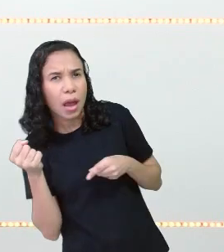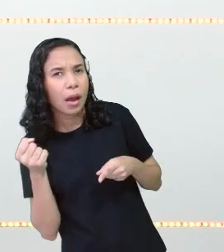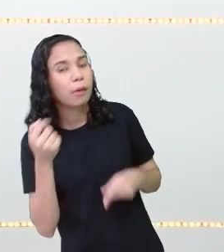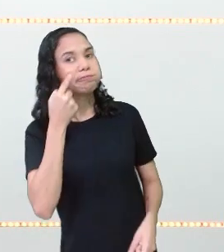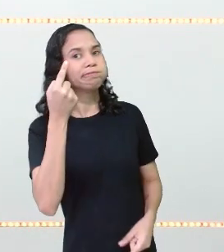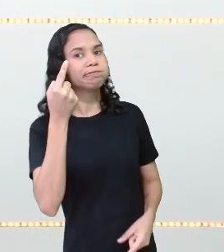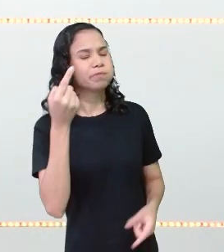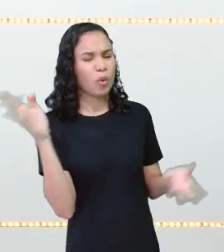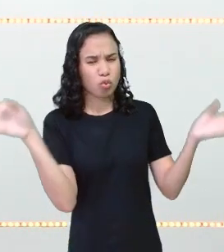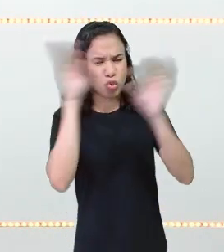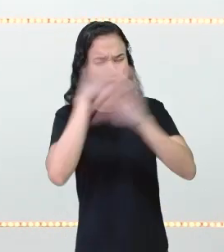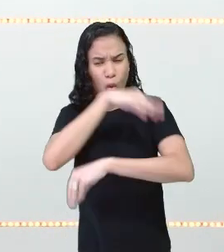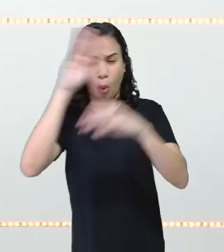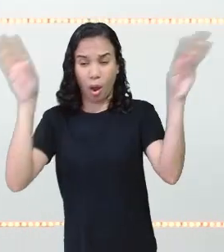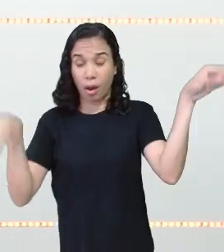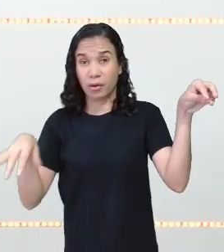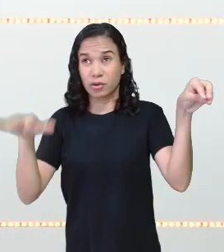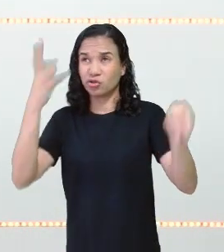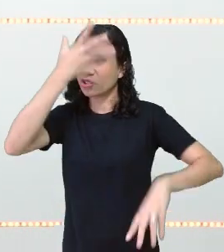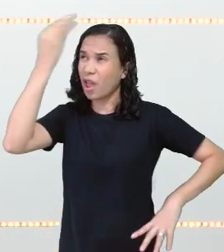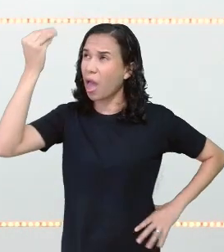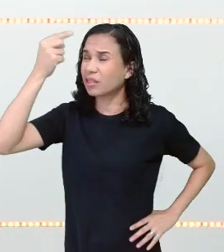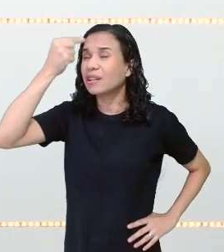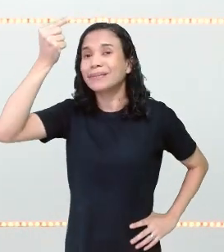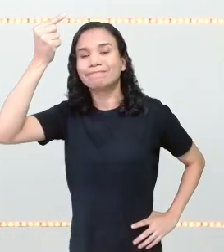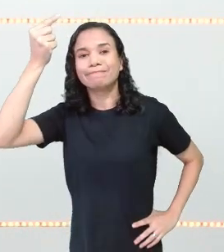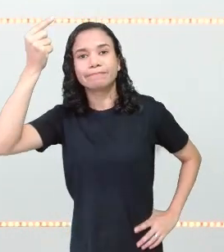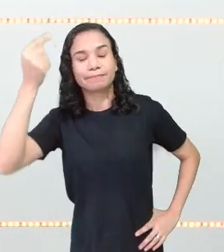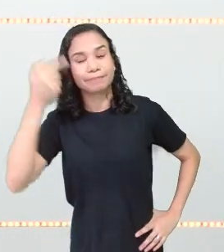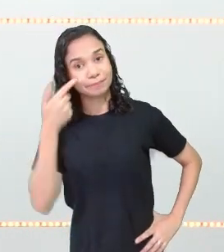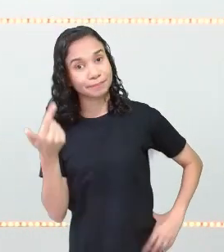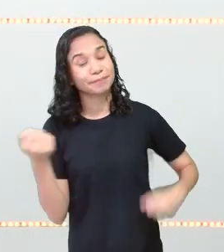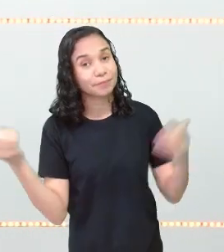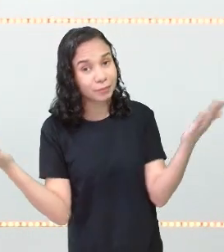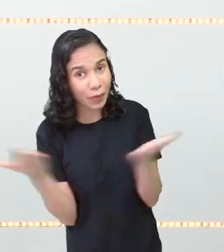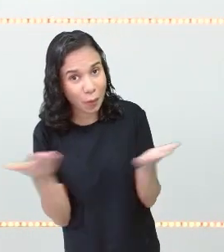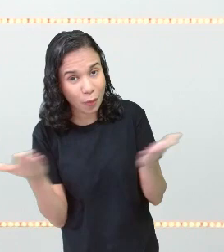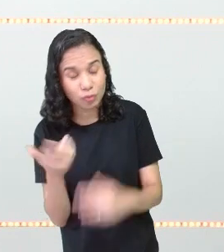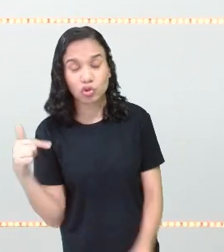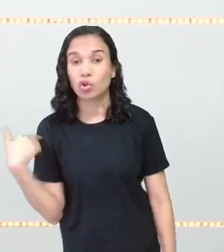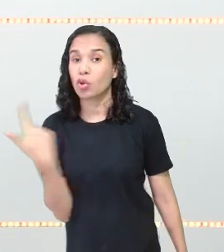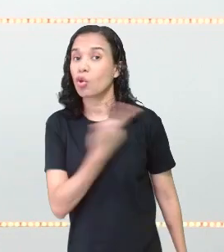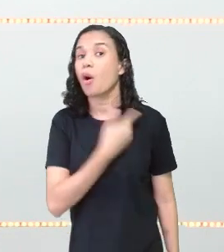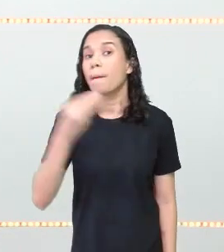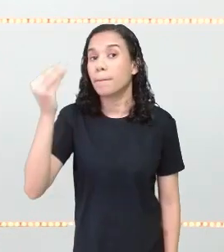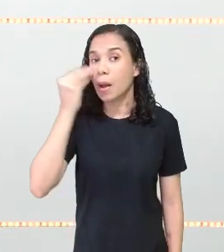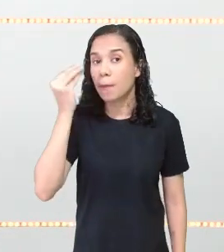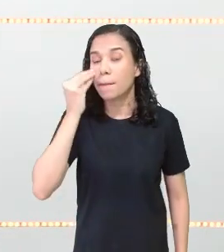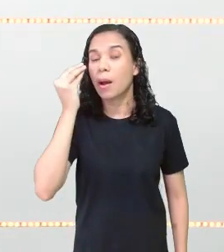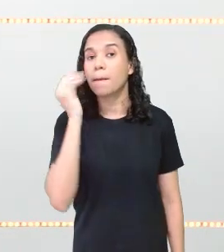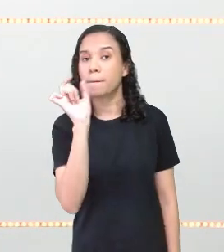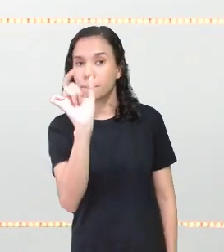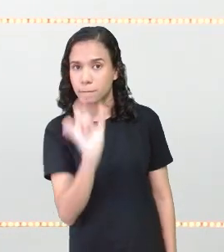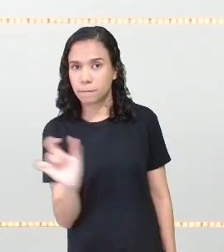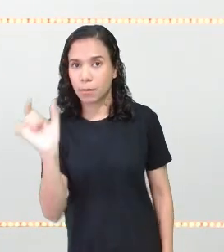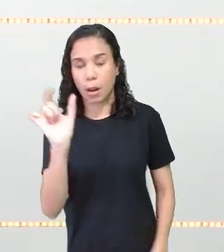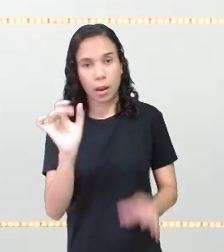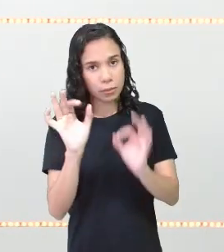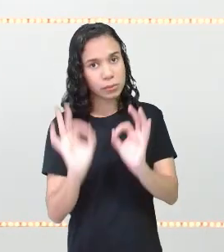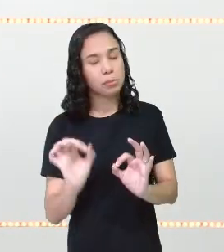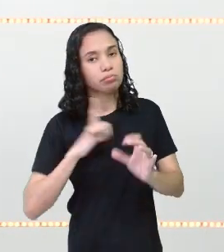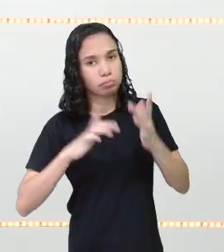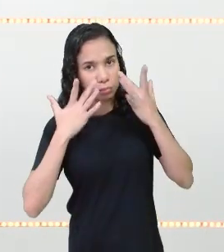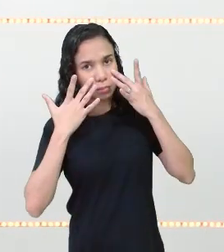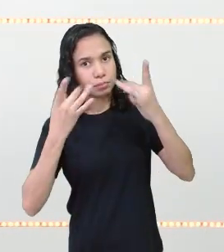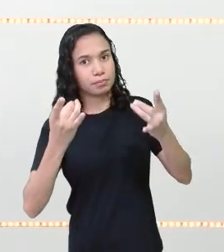faz essas trocas, você se esquece de vez em quando. Hoje observaremos algumas palavras assim, tá certo? Fica